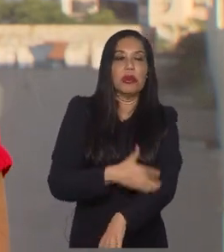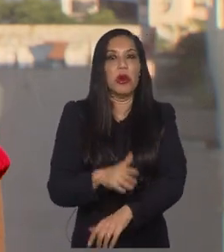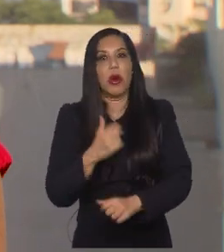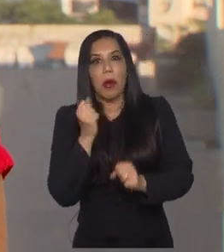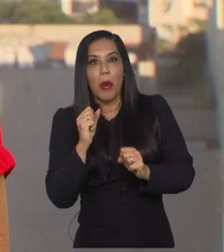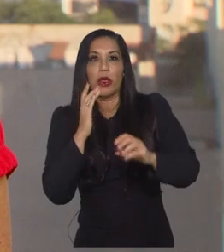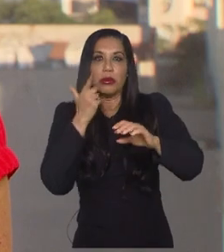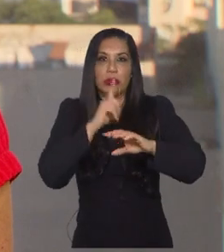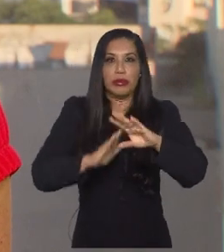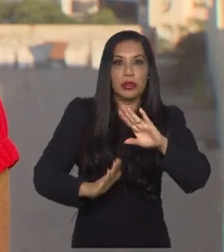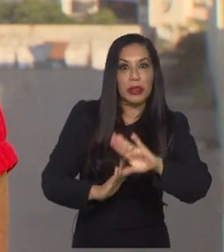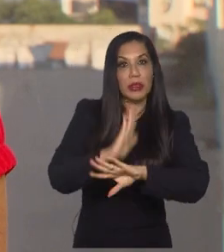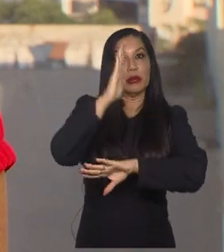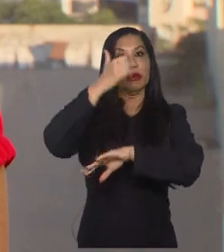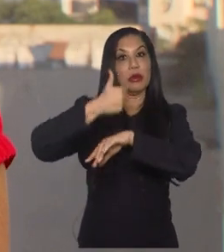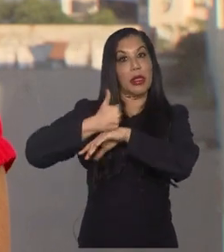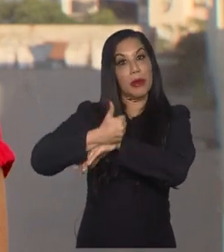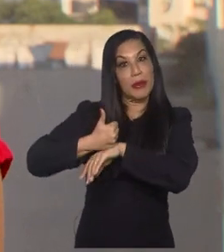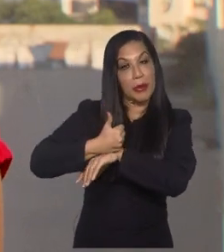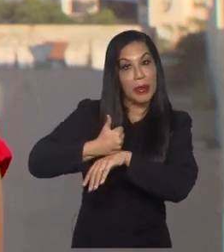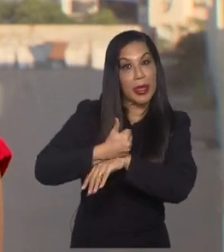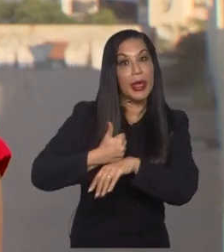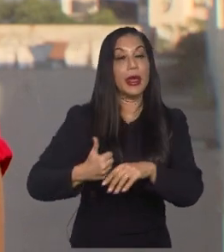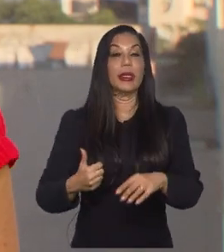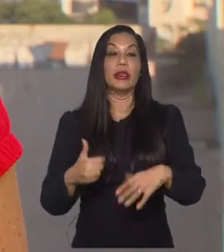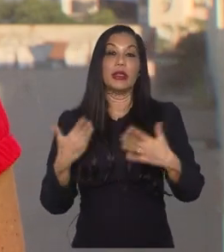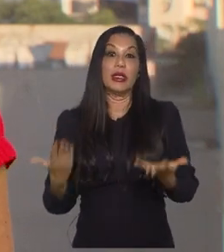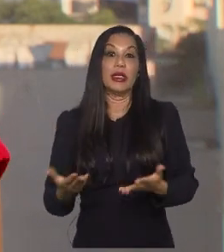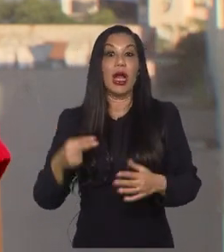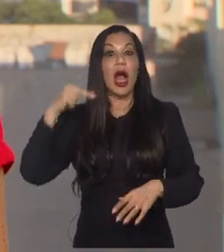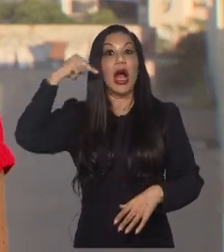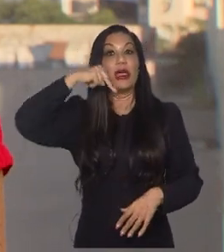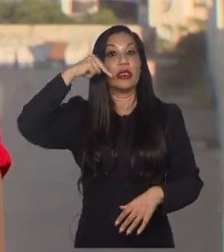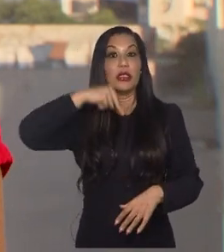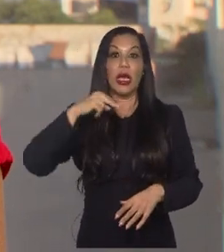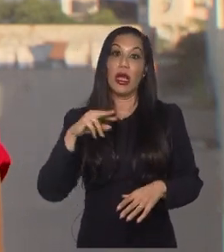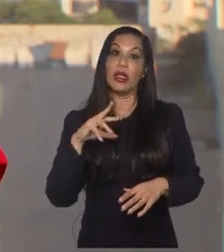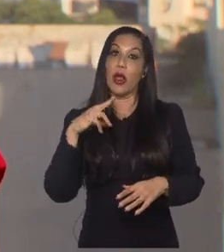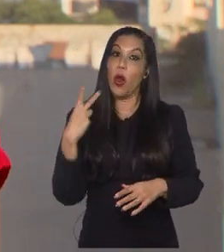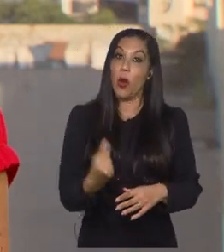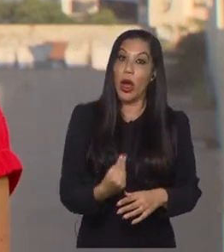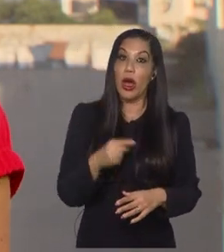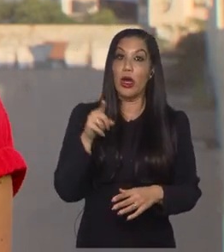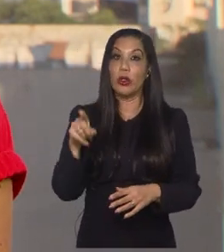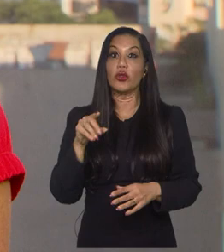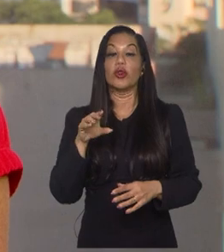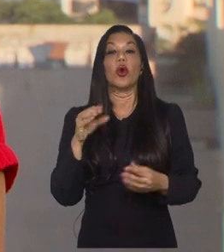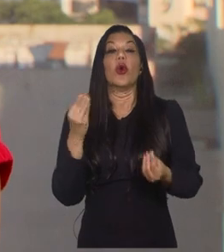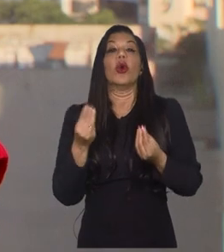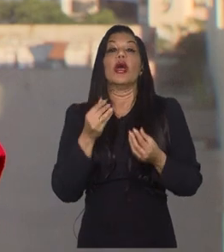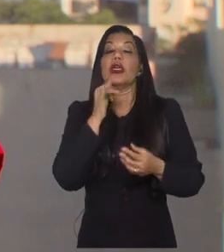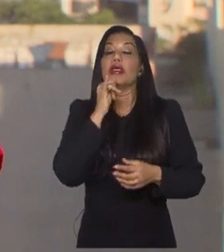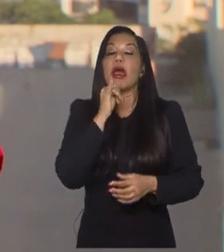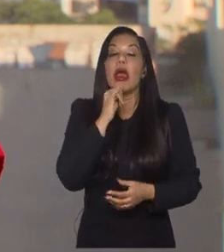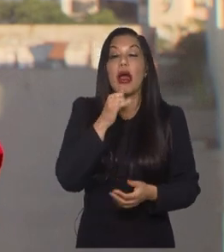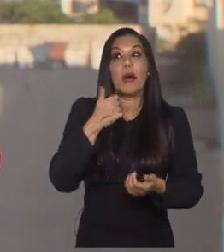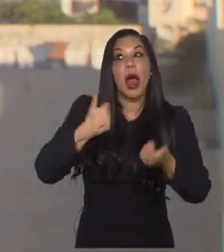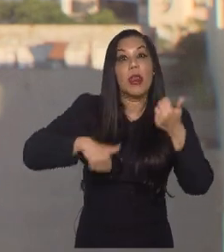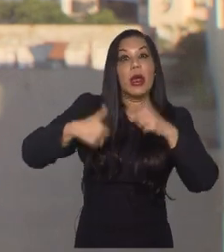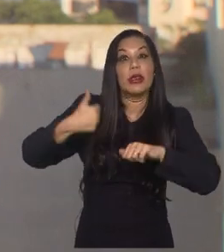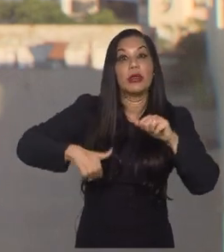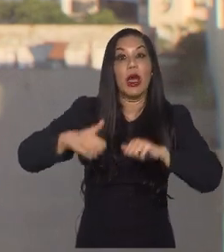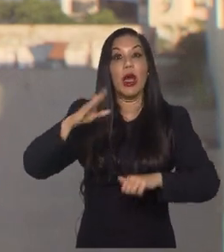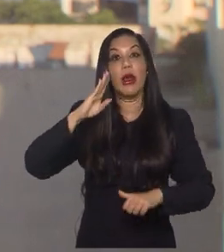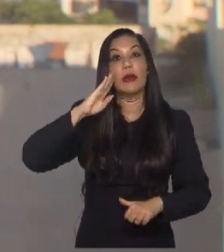se classificar, quem sabe, em primeiro lugar, e a Nigéria, eu acho que passa muito pelo como vai estar a sua